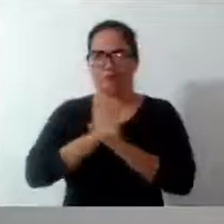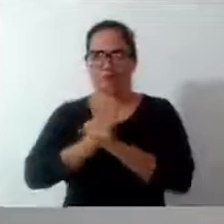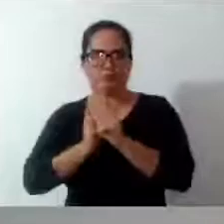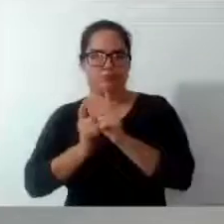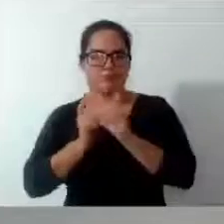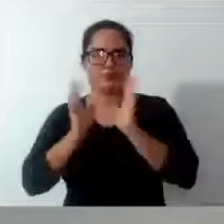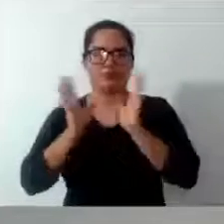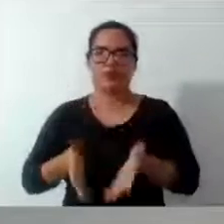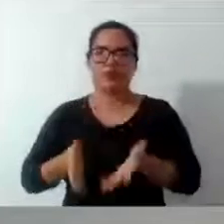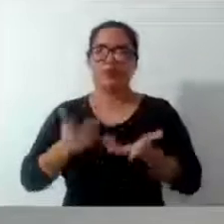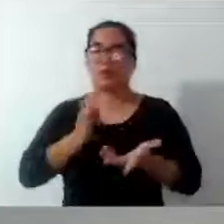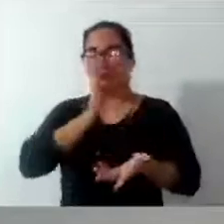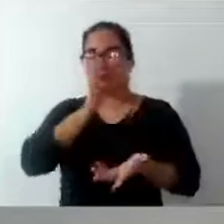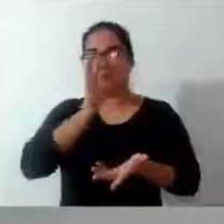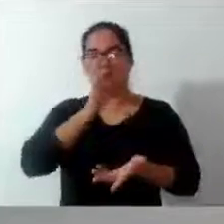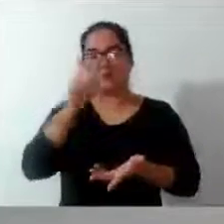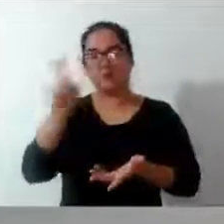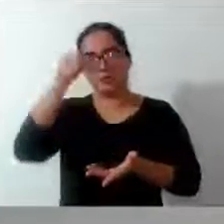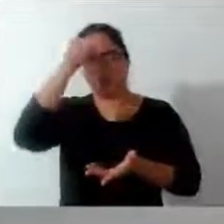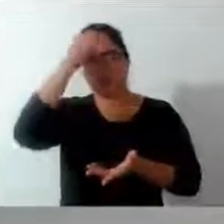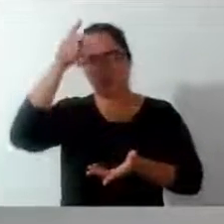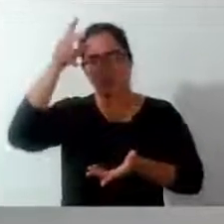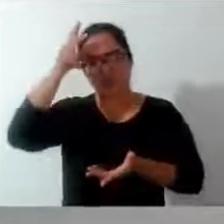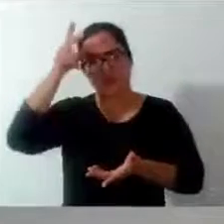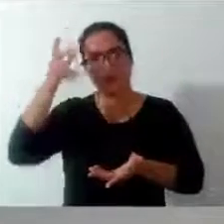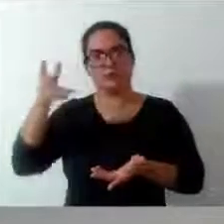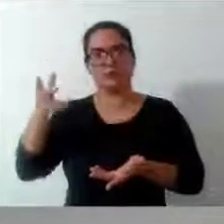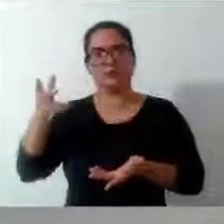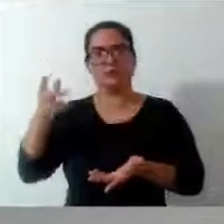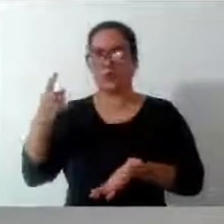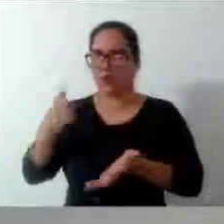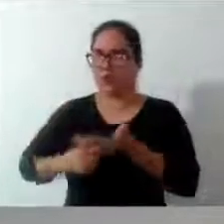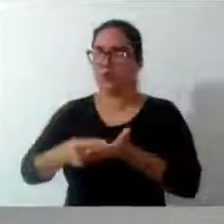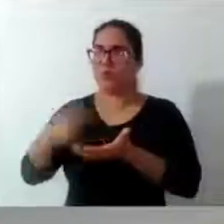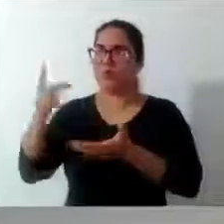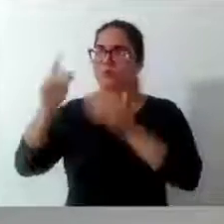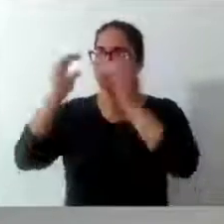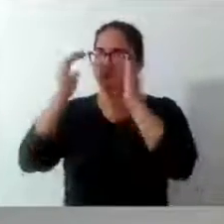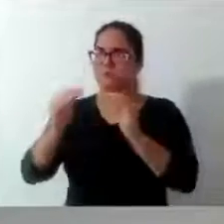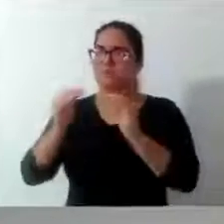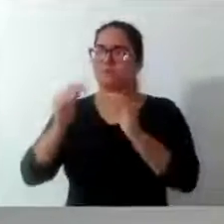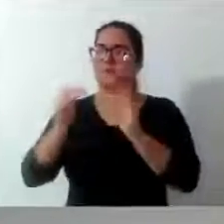absurdo, o senhor prefeito. Cumpra o que o senhor prometeu lá no seu plano de governo.